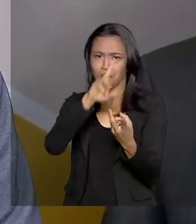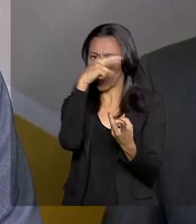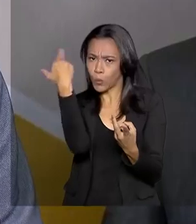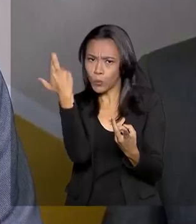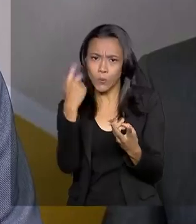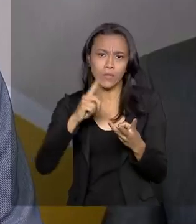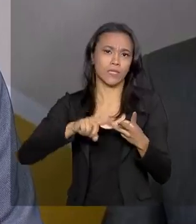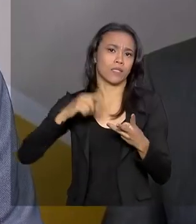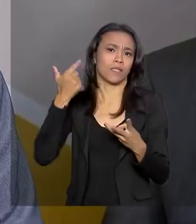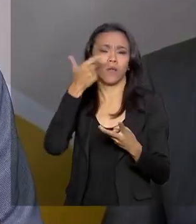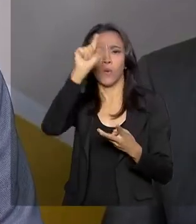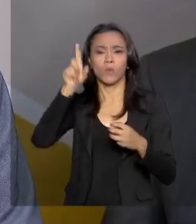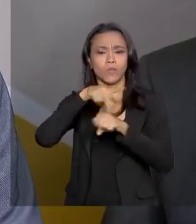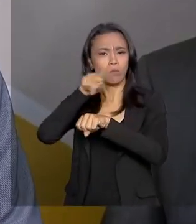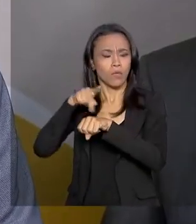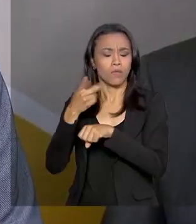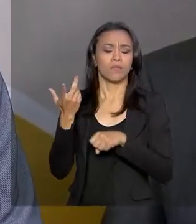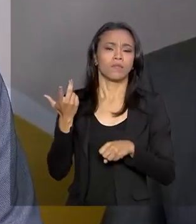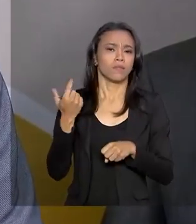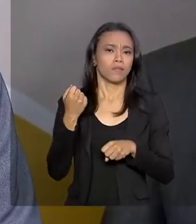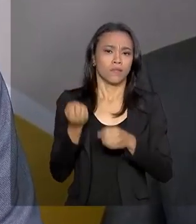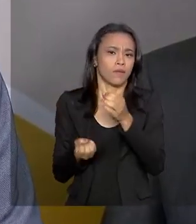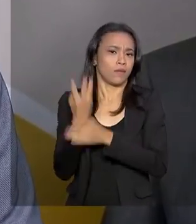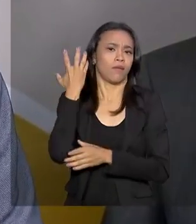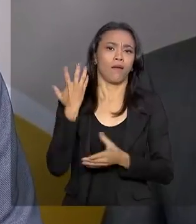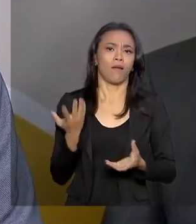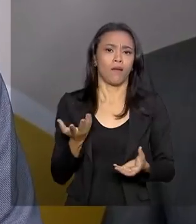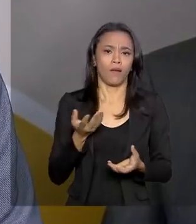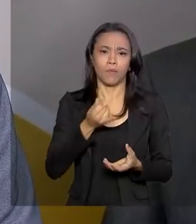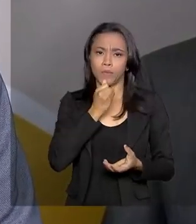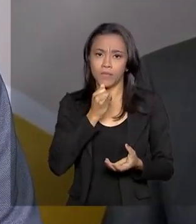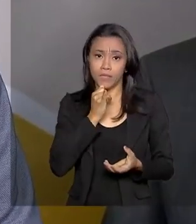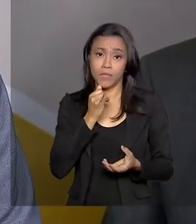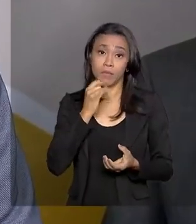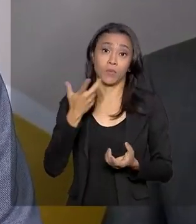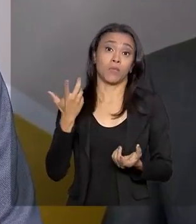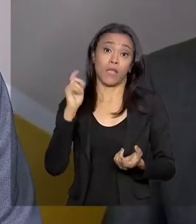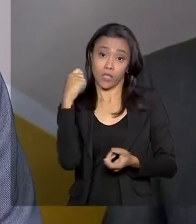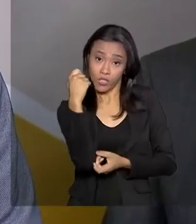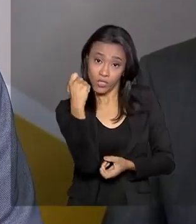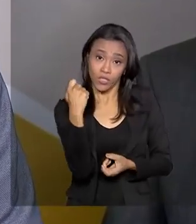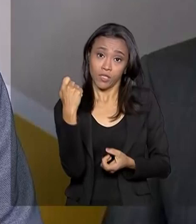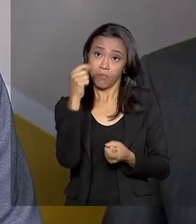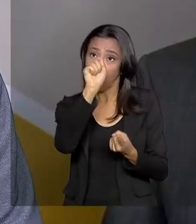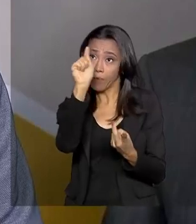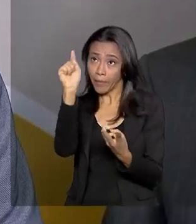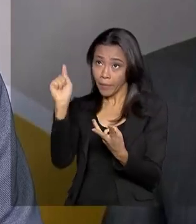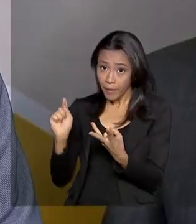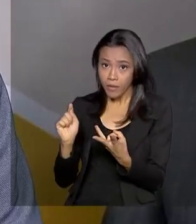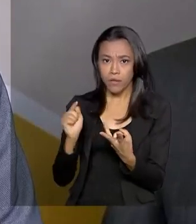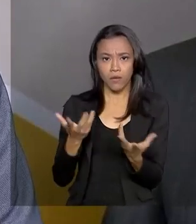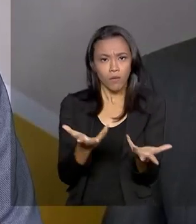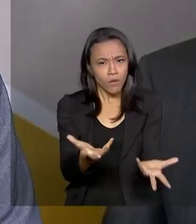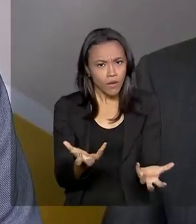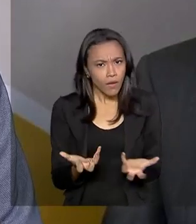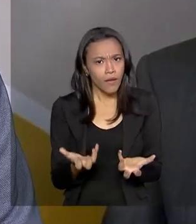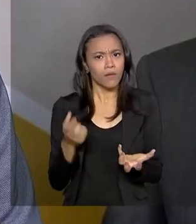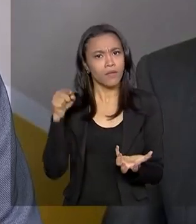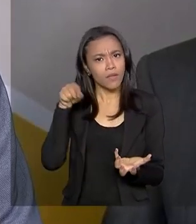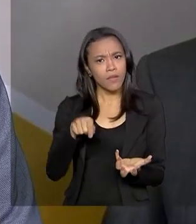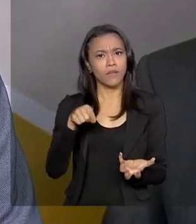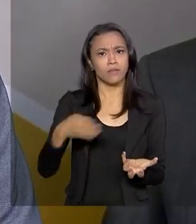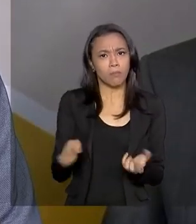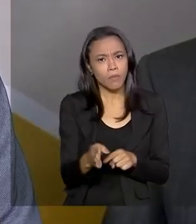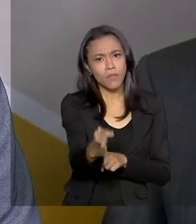com a Polaca ou criar empregos com a Merluza na Argentina, eu quero que esse produto